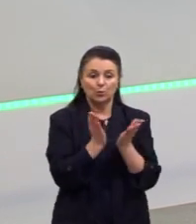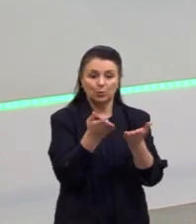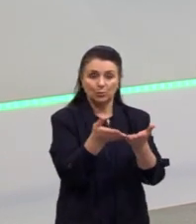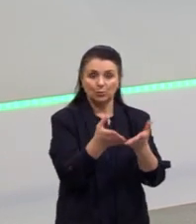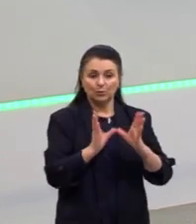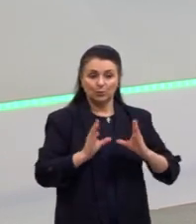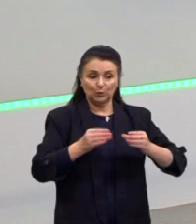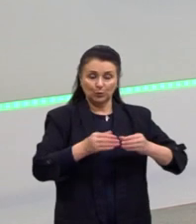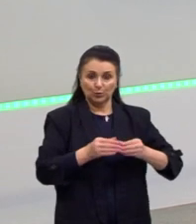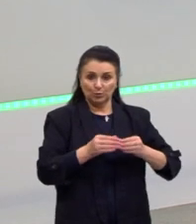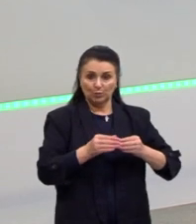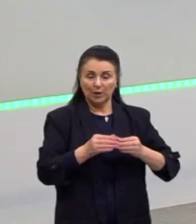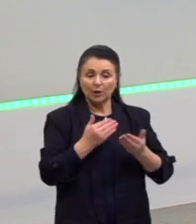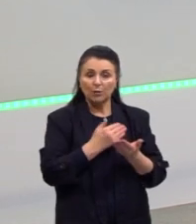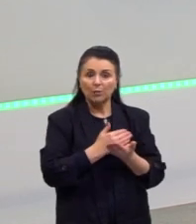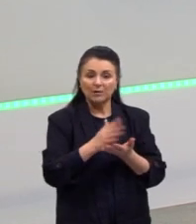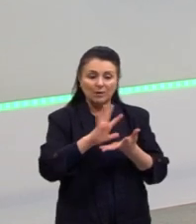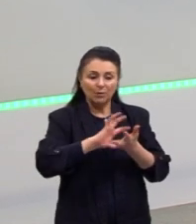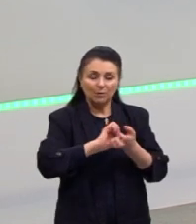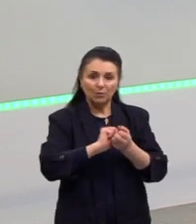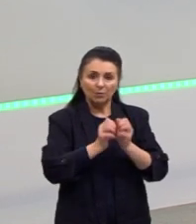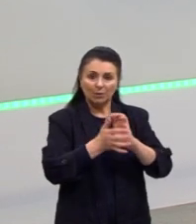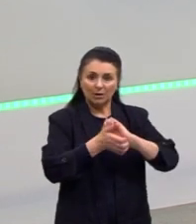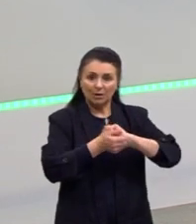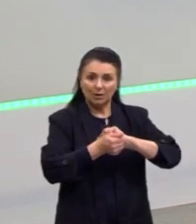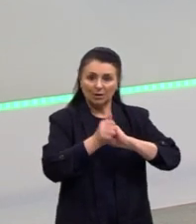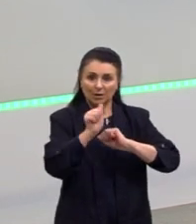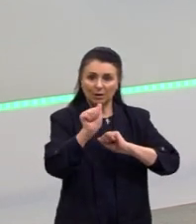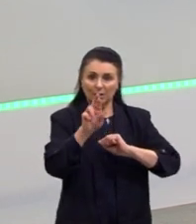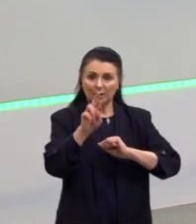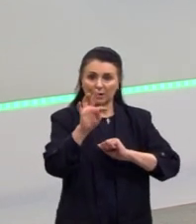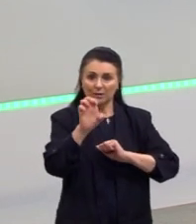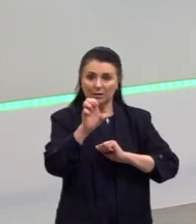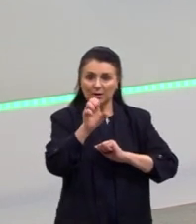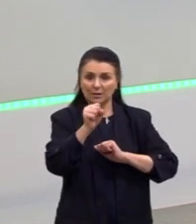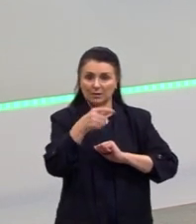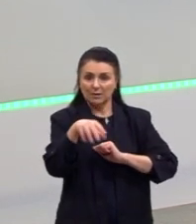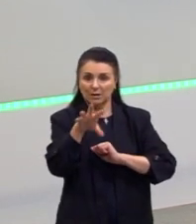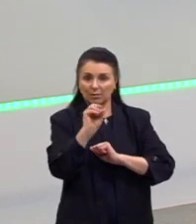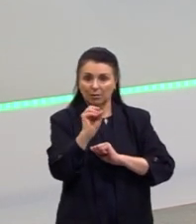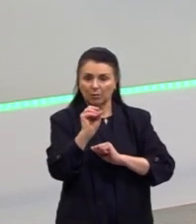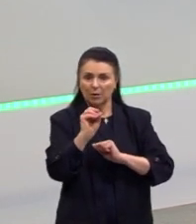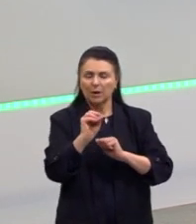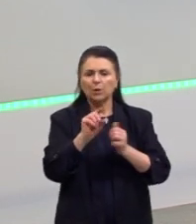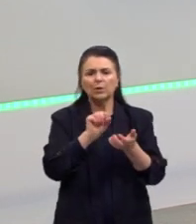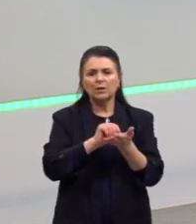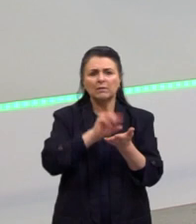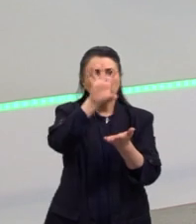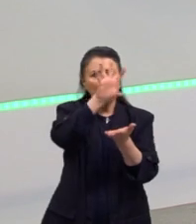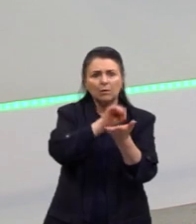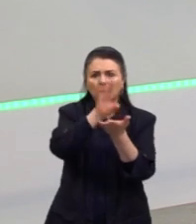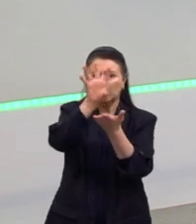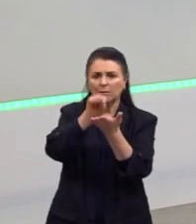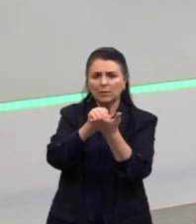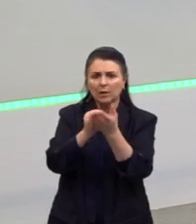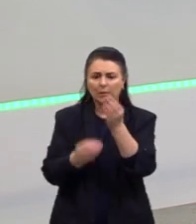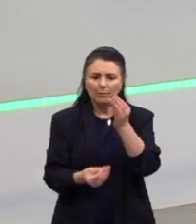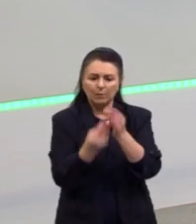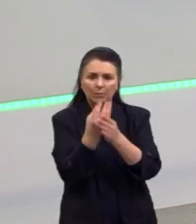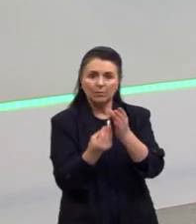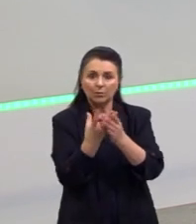é que surge o artesão. E o artesão se propõe muito a reproduzir aquilo do seu